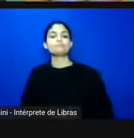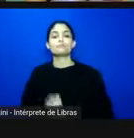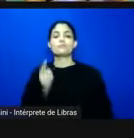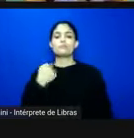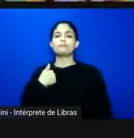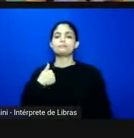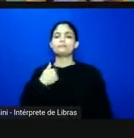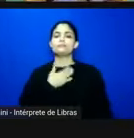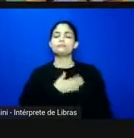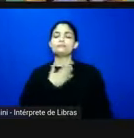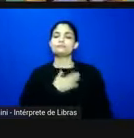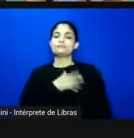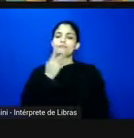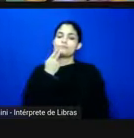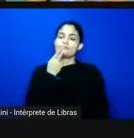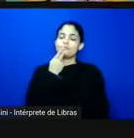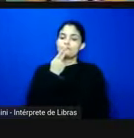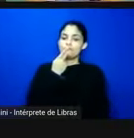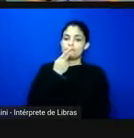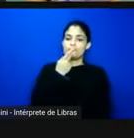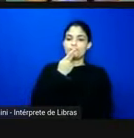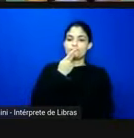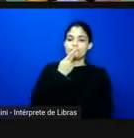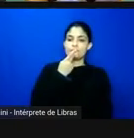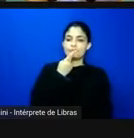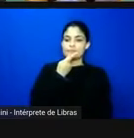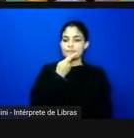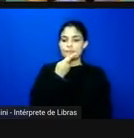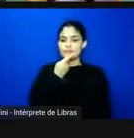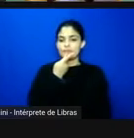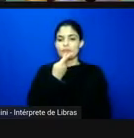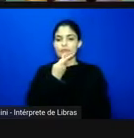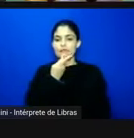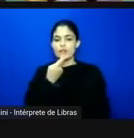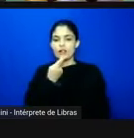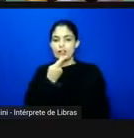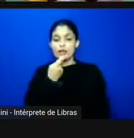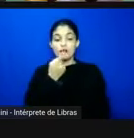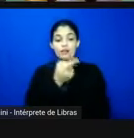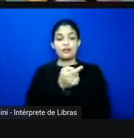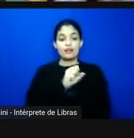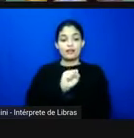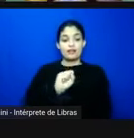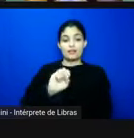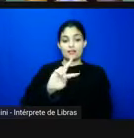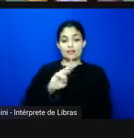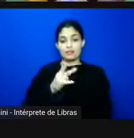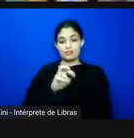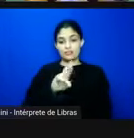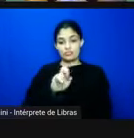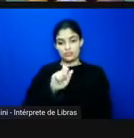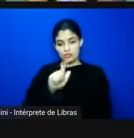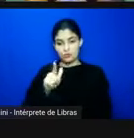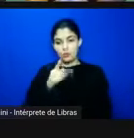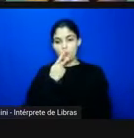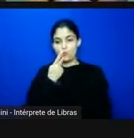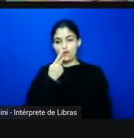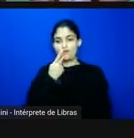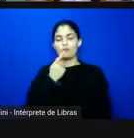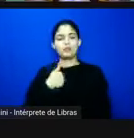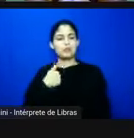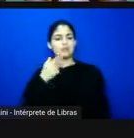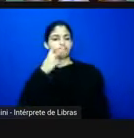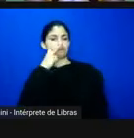eu acho que eu gostaria de comentar ali com relação é a fala da Cheryl né eu achei muito